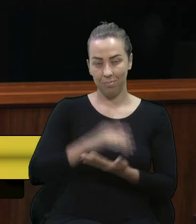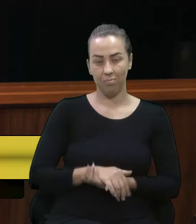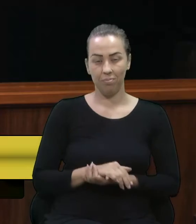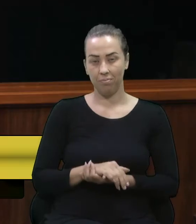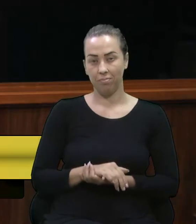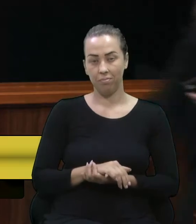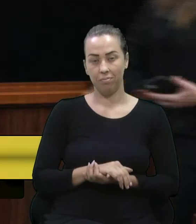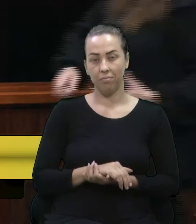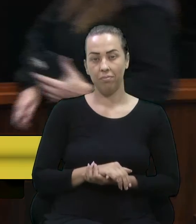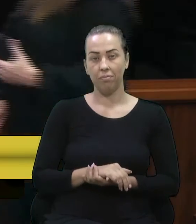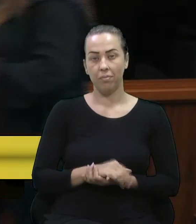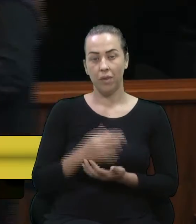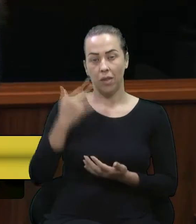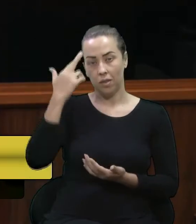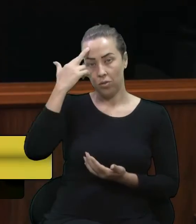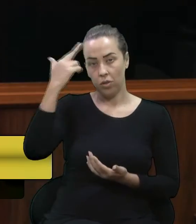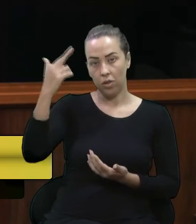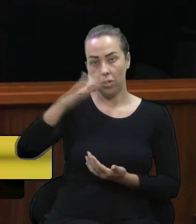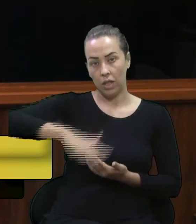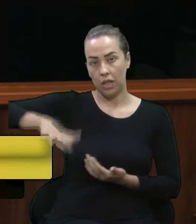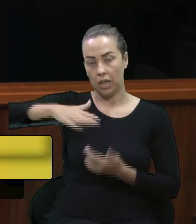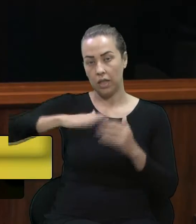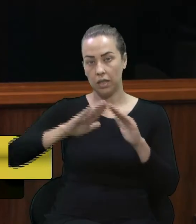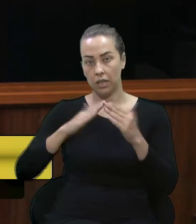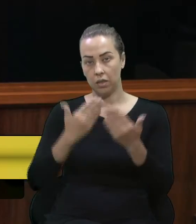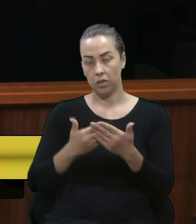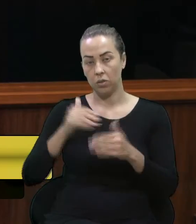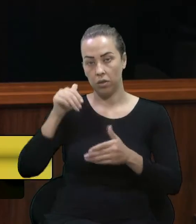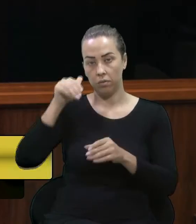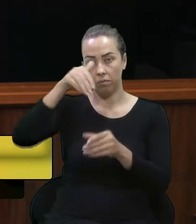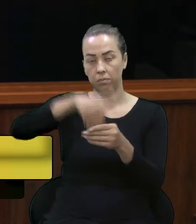eleições para os diretores municipais das nossas escolas